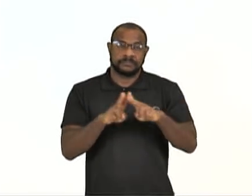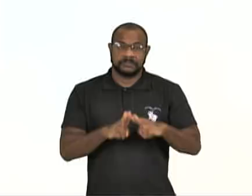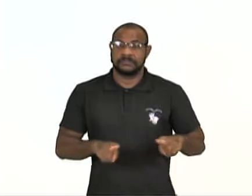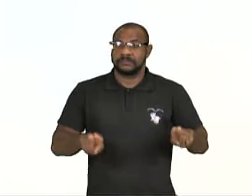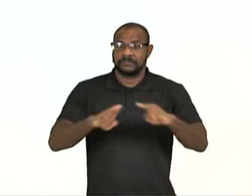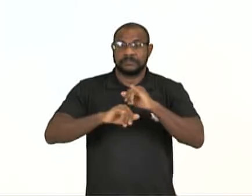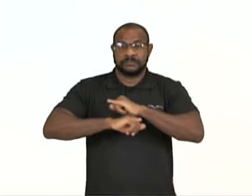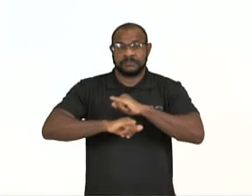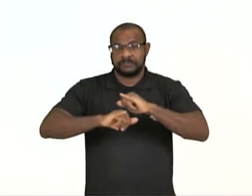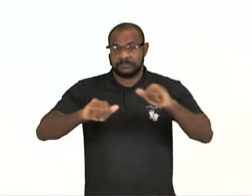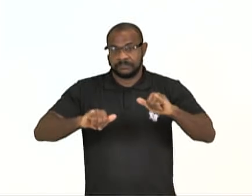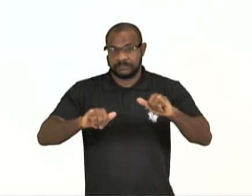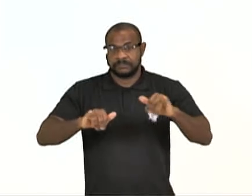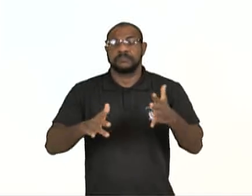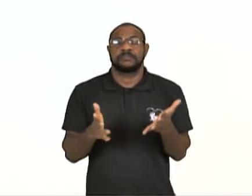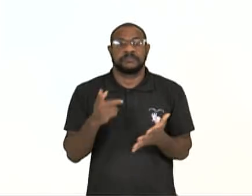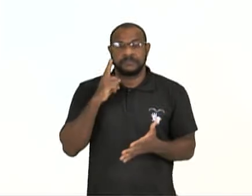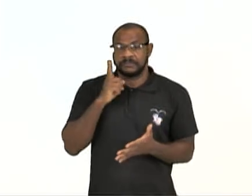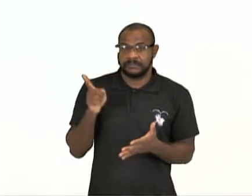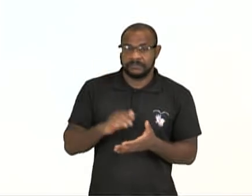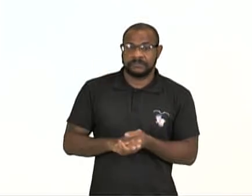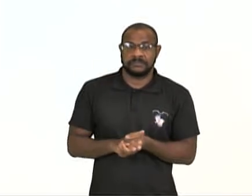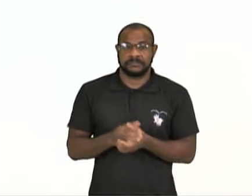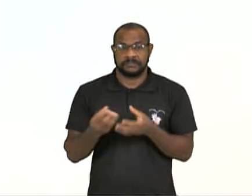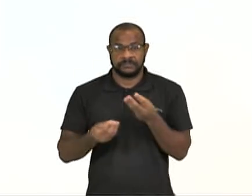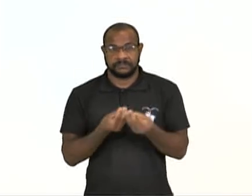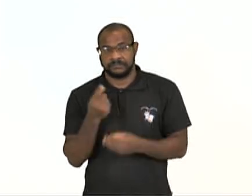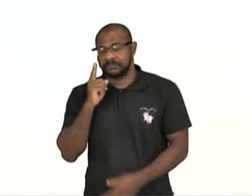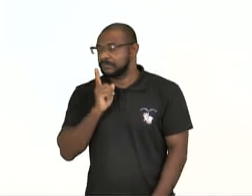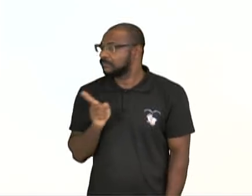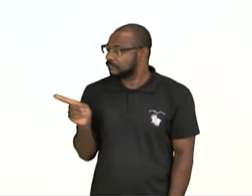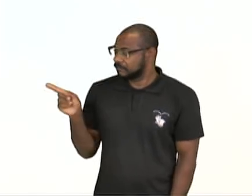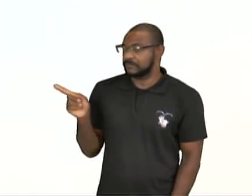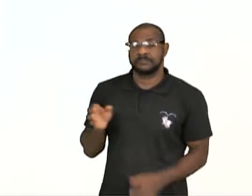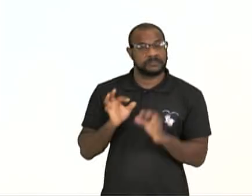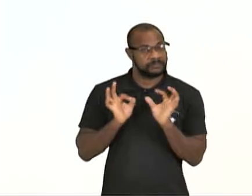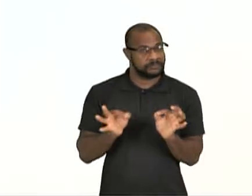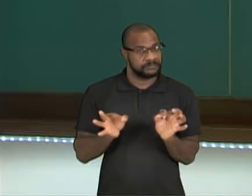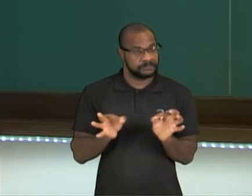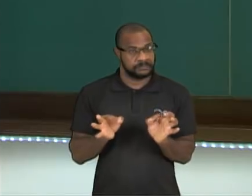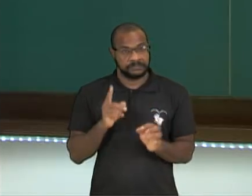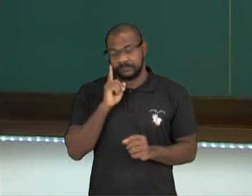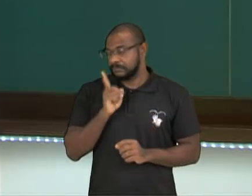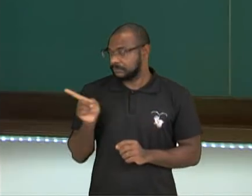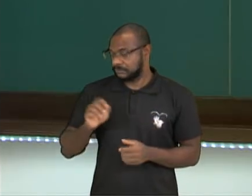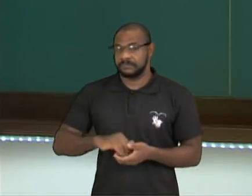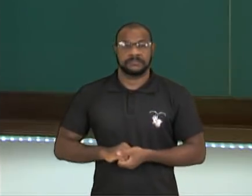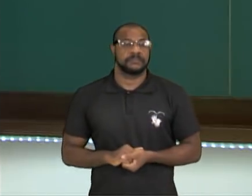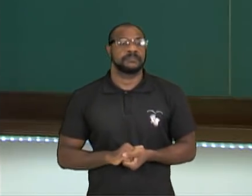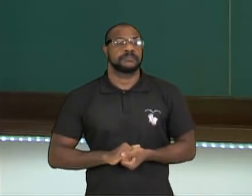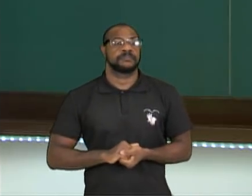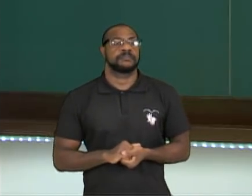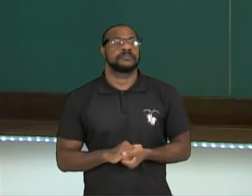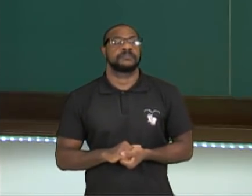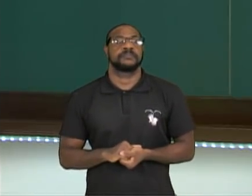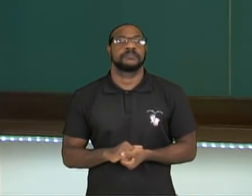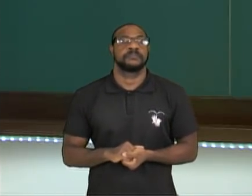declara as ilhas Falklands, na região da Argentina, mas território inglês, né?